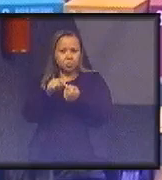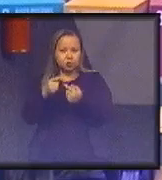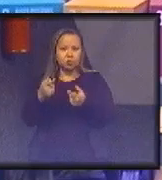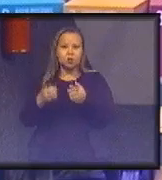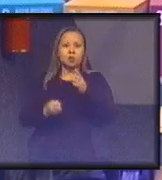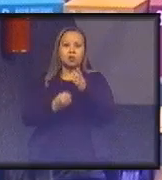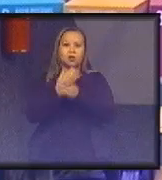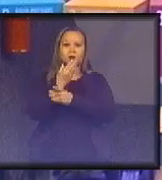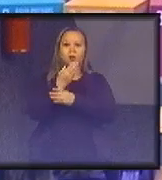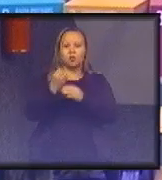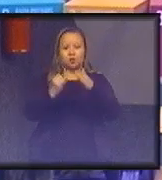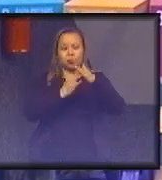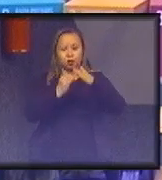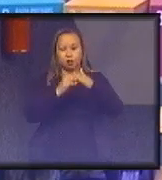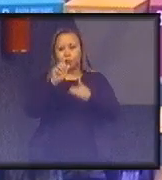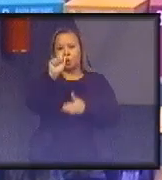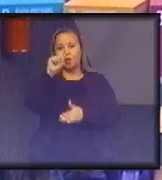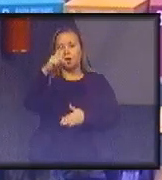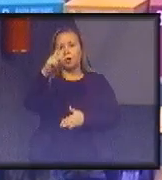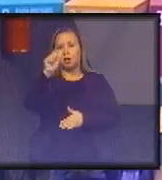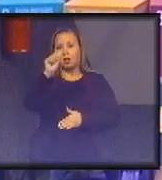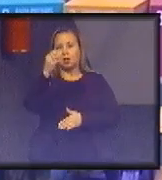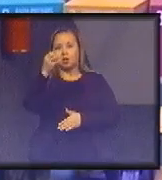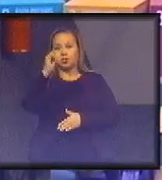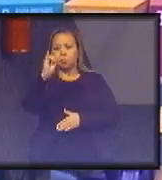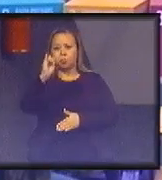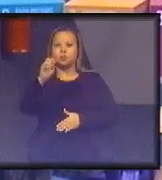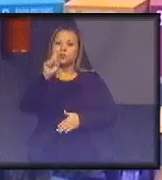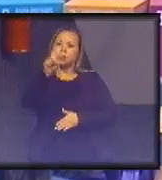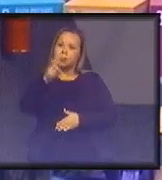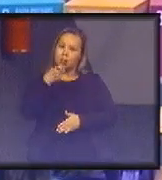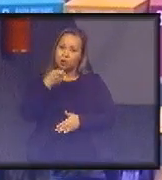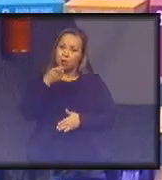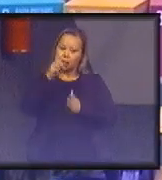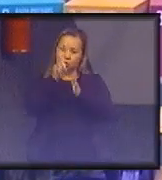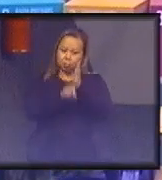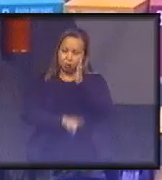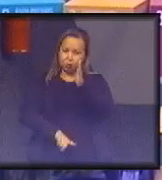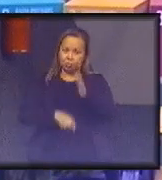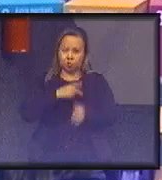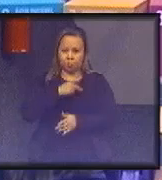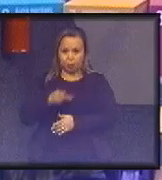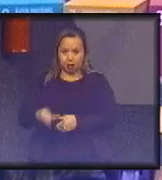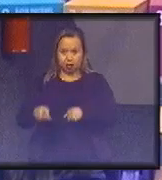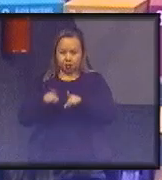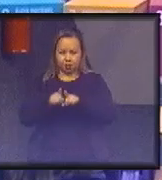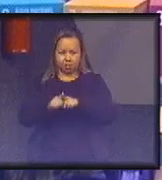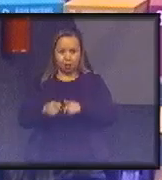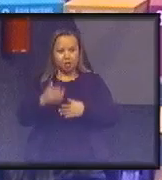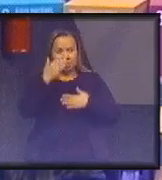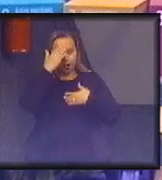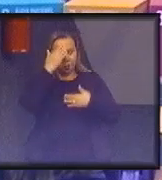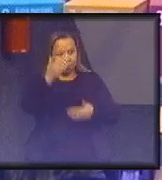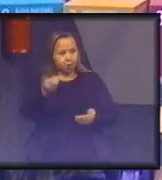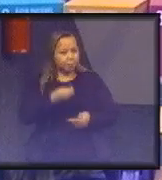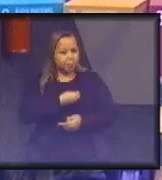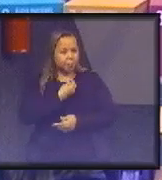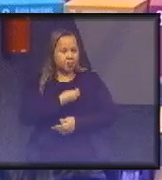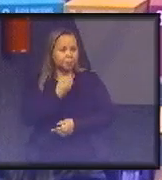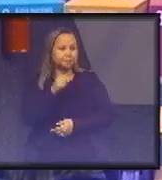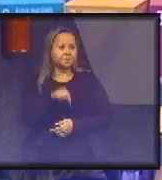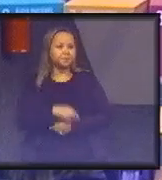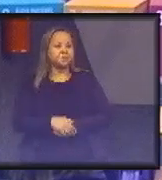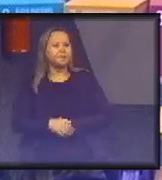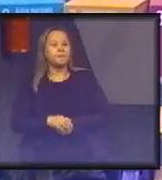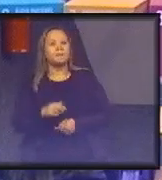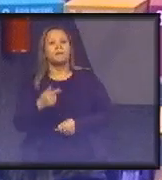ACATU, do qual atualmente é diretor-presidente. Então, muito obrigado pela presença, doutor. E também temos